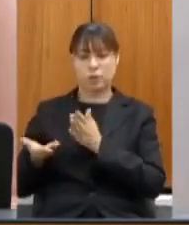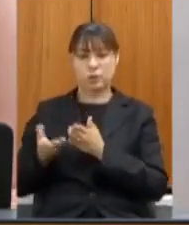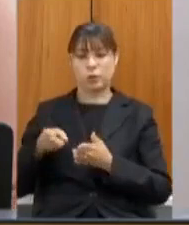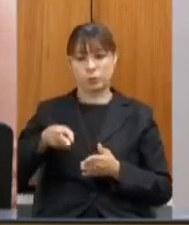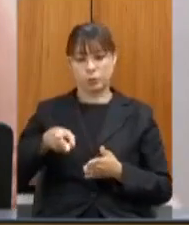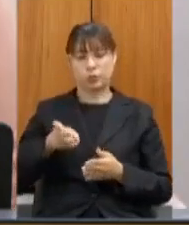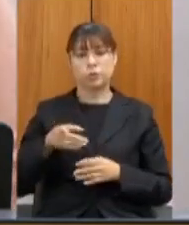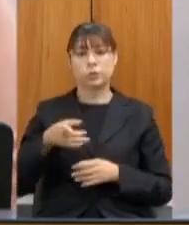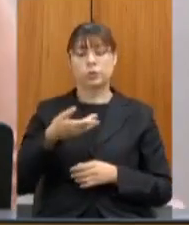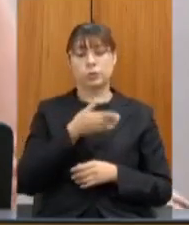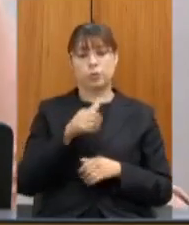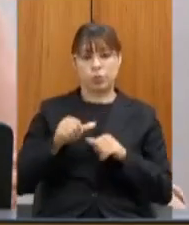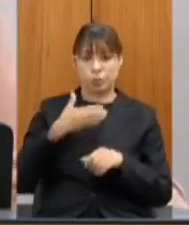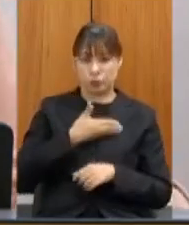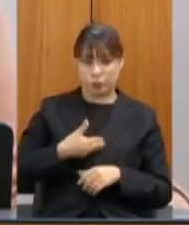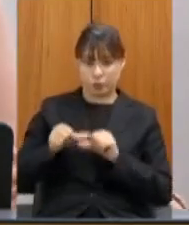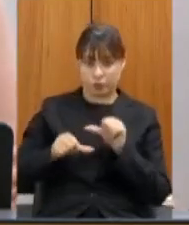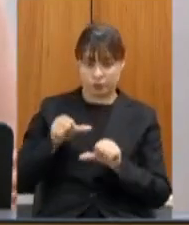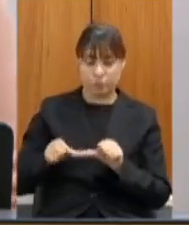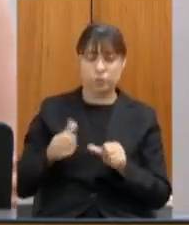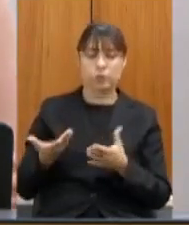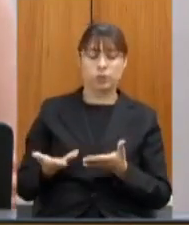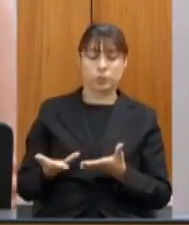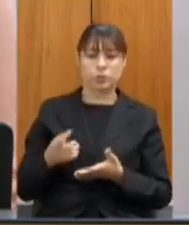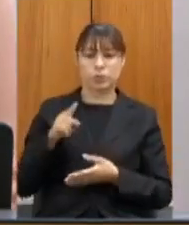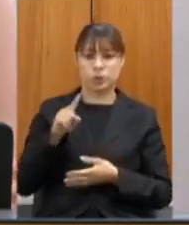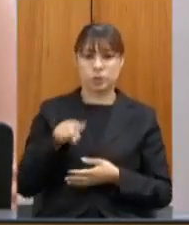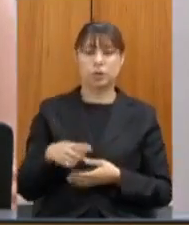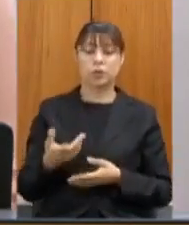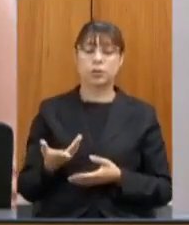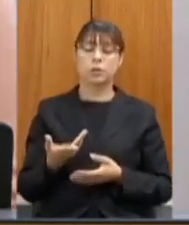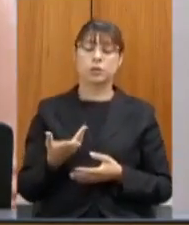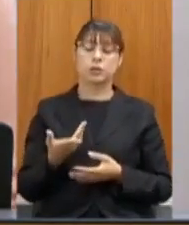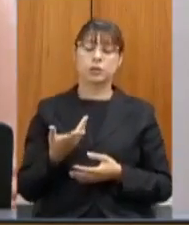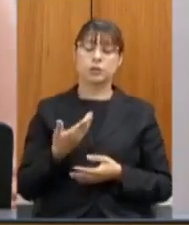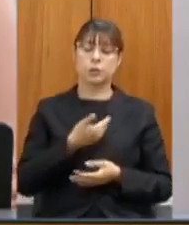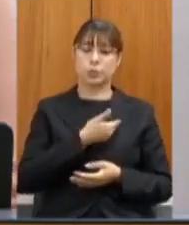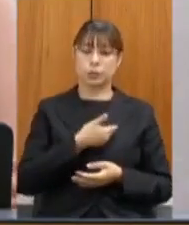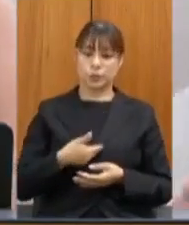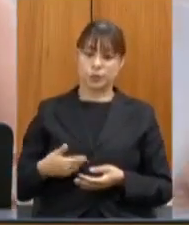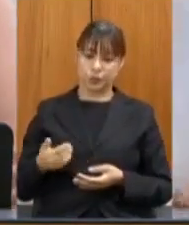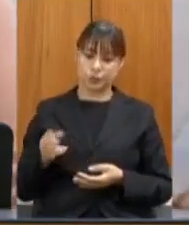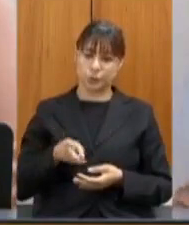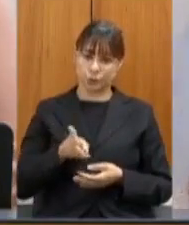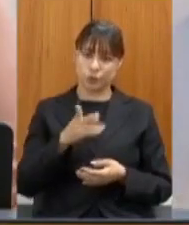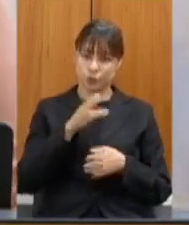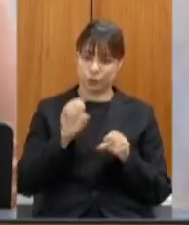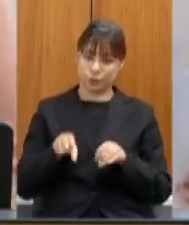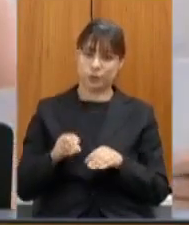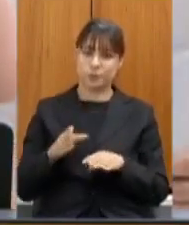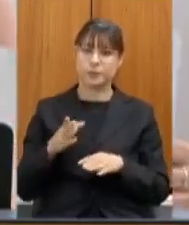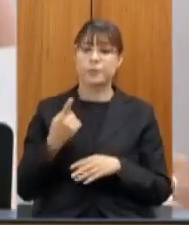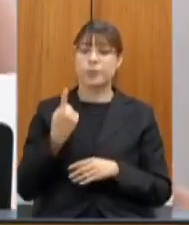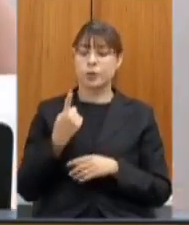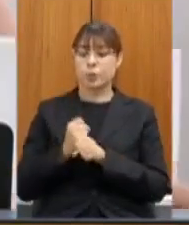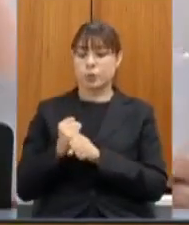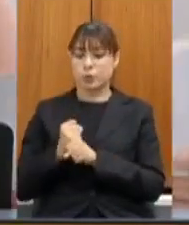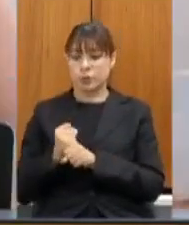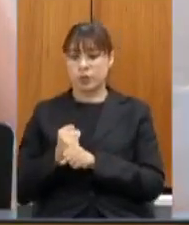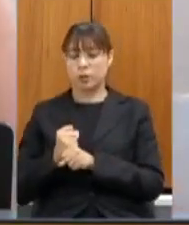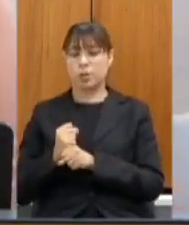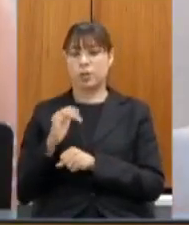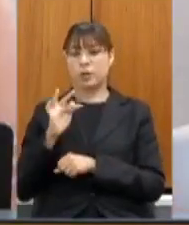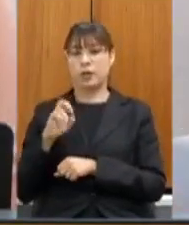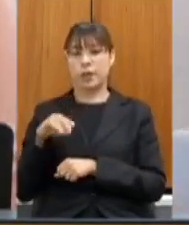governo porque os últimos indicadores do IDEB pegaram os últimos dois anos um ano do governo Romeu Zema um ano do governo